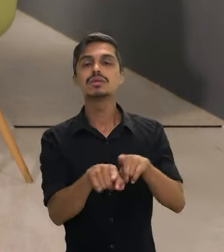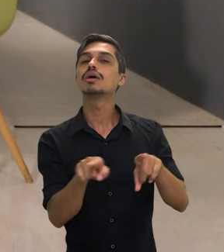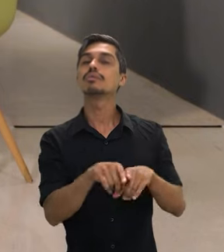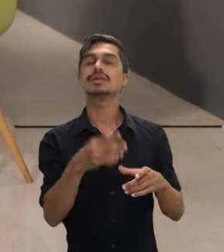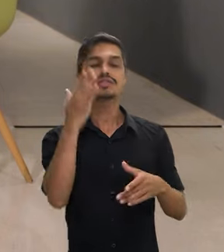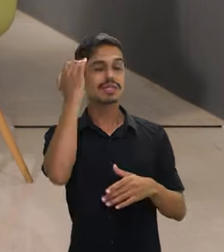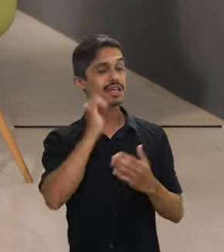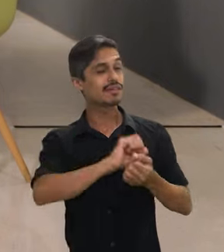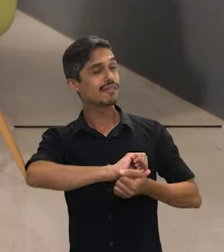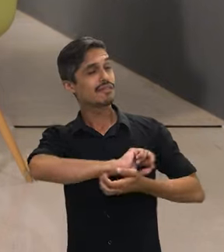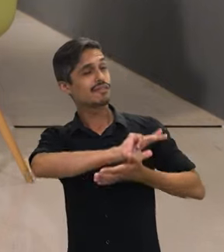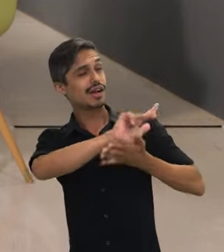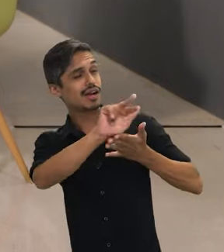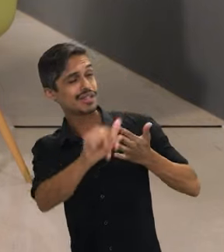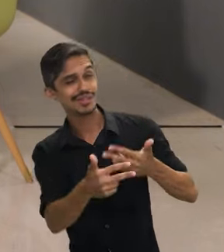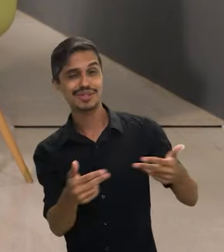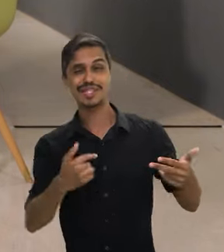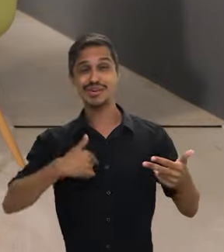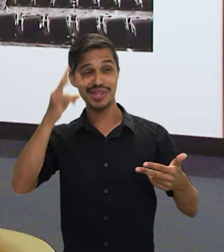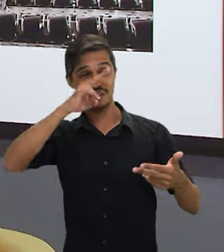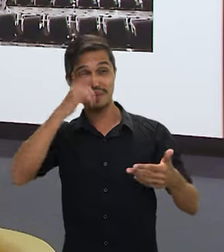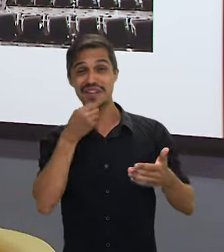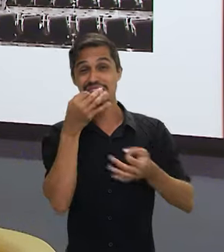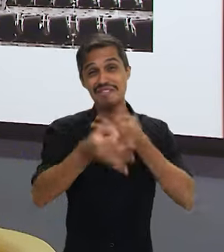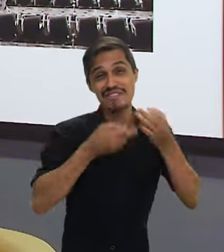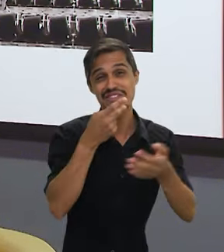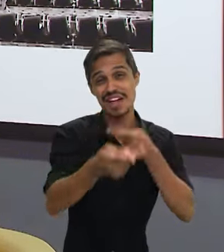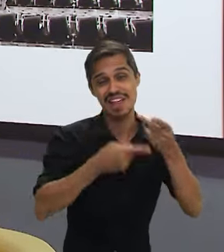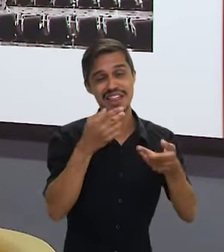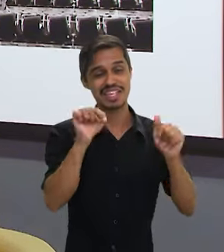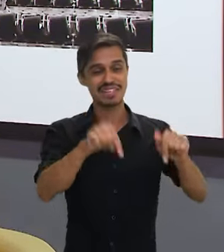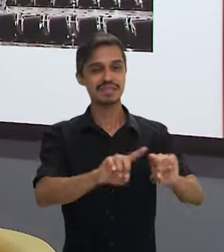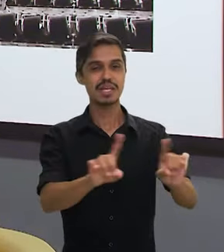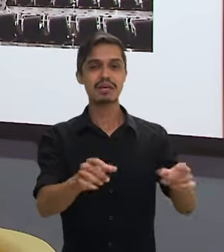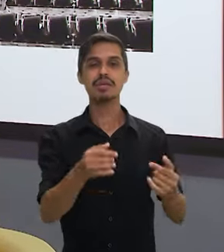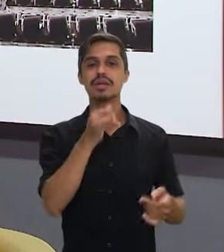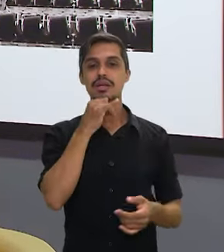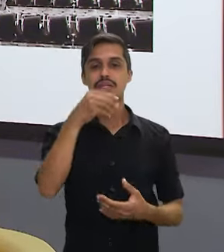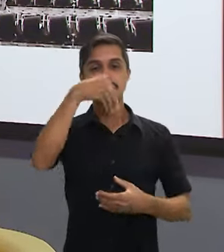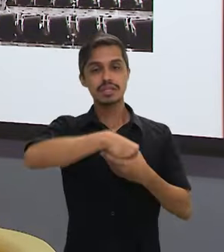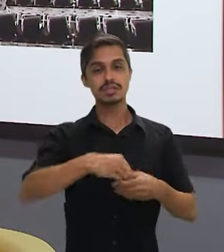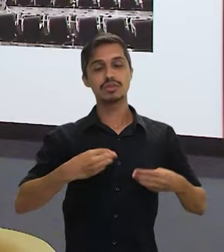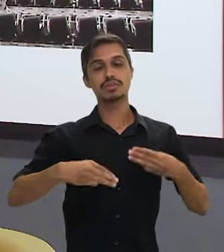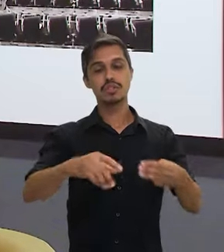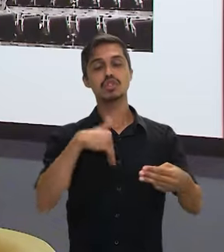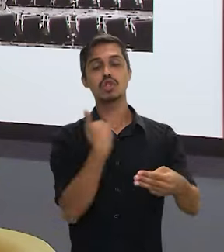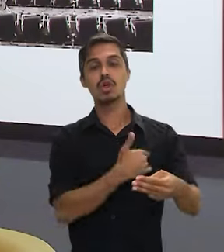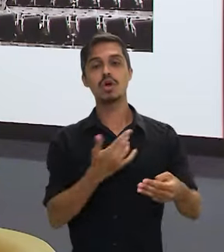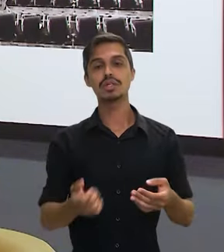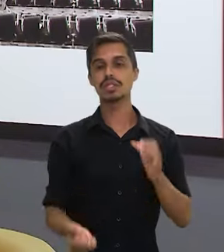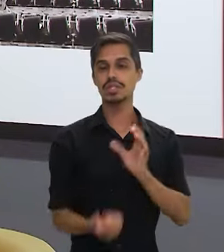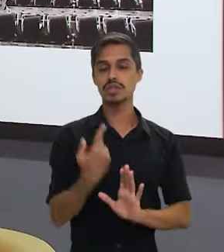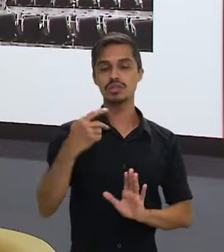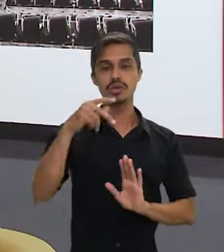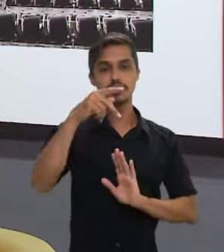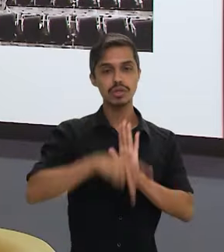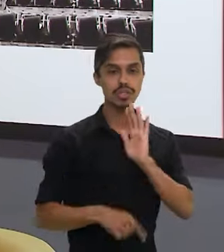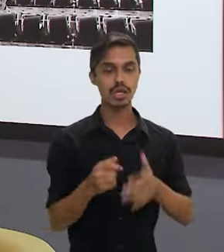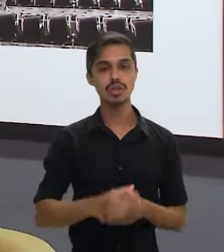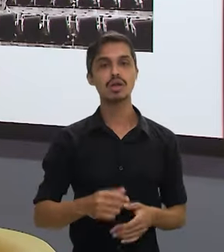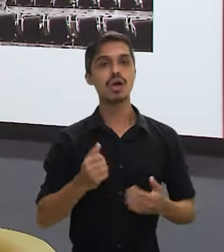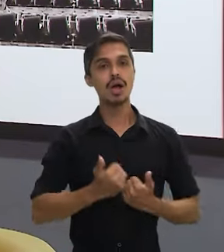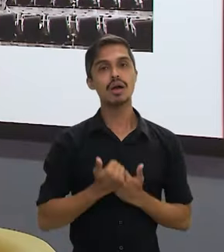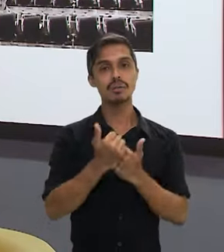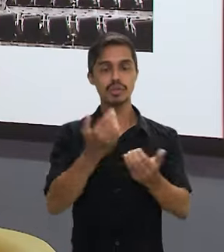E eu sei que é muita coisa, e a gente vai lembrando e vai falando, mas, por exemplo, dentro do Ministério, a gente instaurou esse programa do apoio